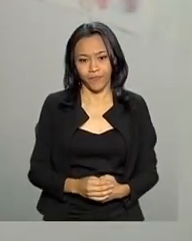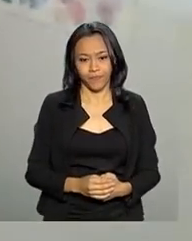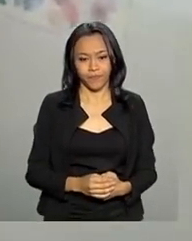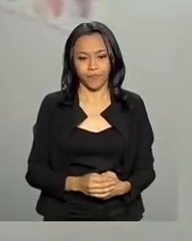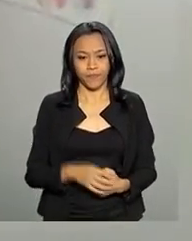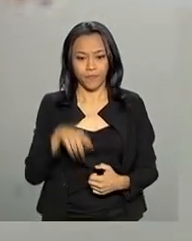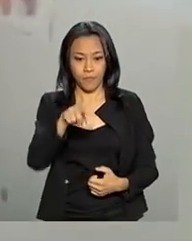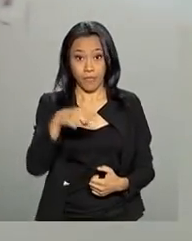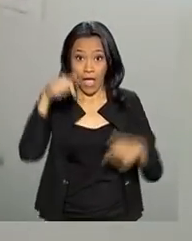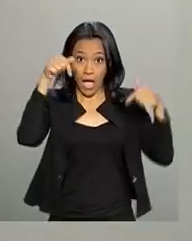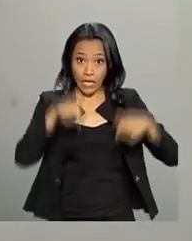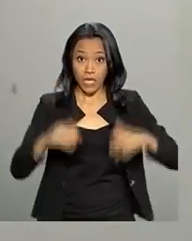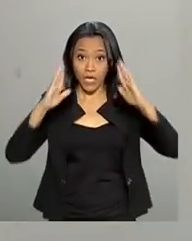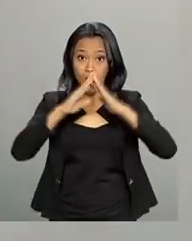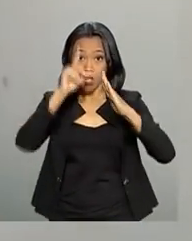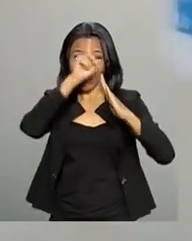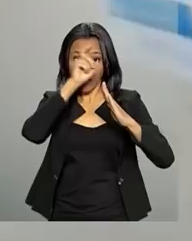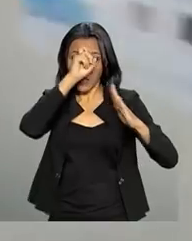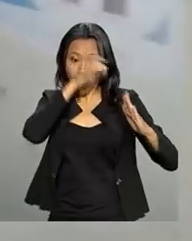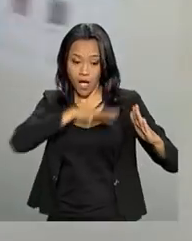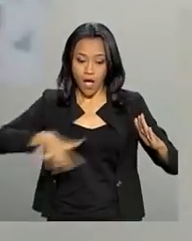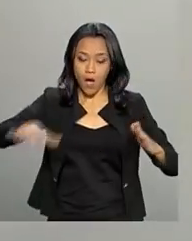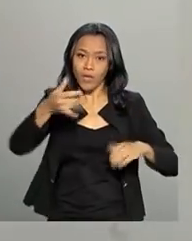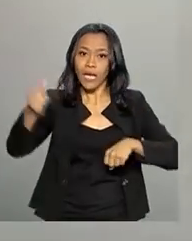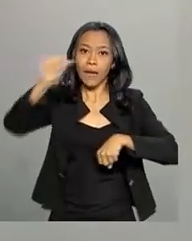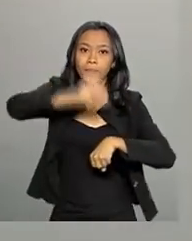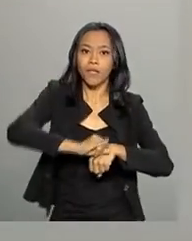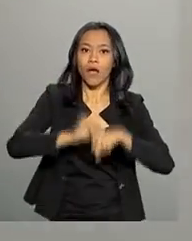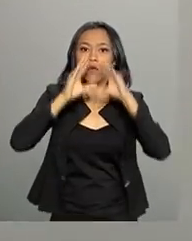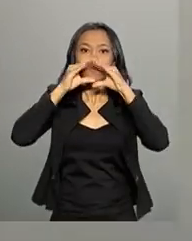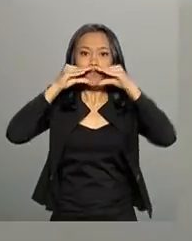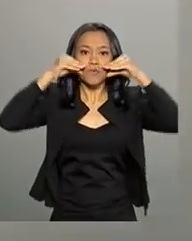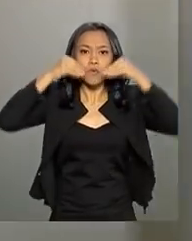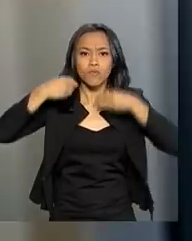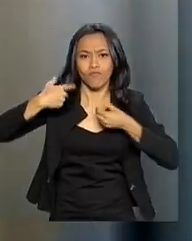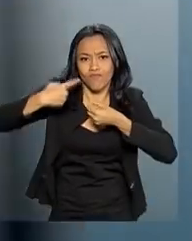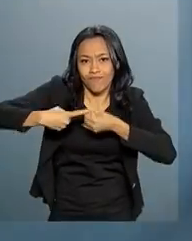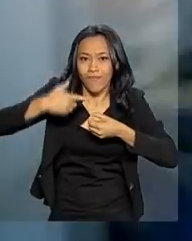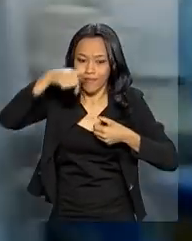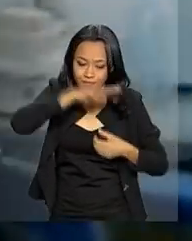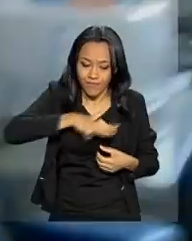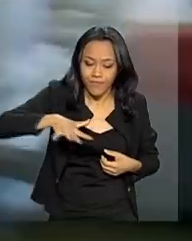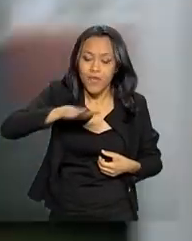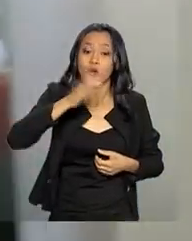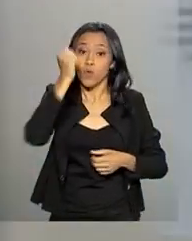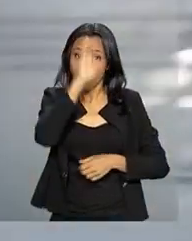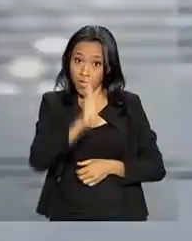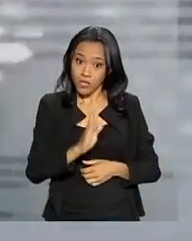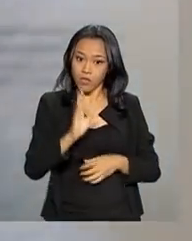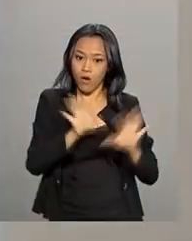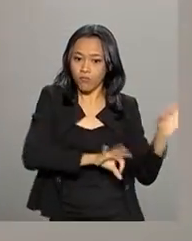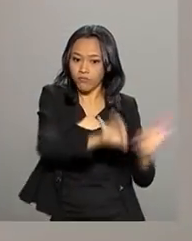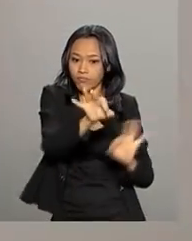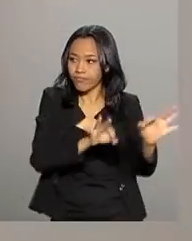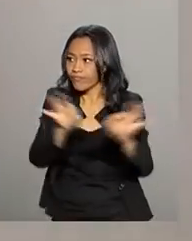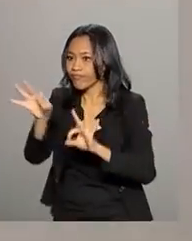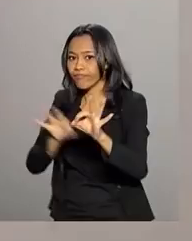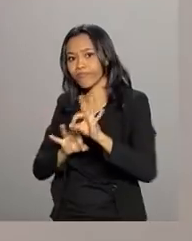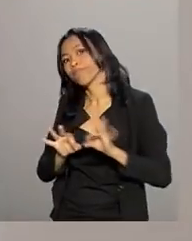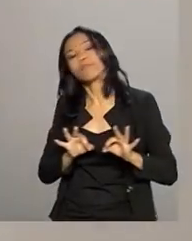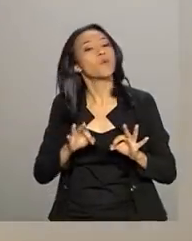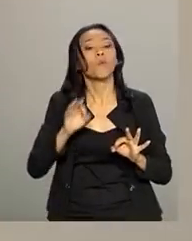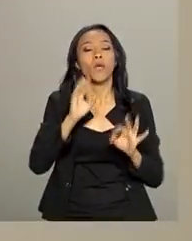Aqui no Hospital Central de Mavalane, um bairro da capital Maputo, o Brasil apoiou a estruturação de um